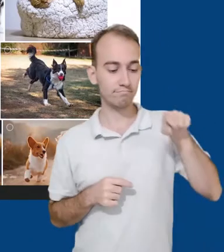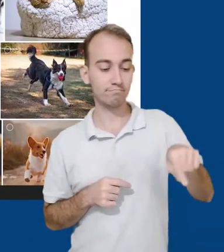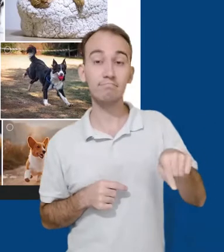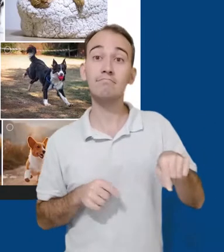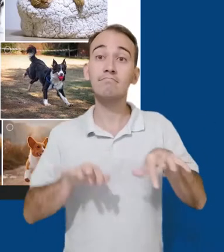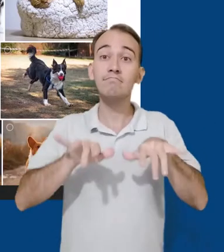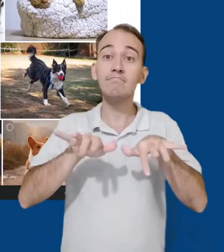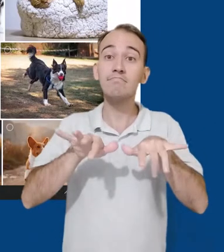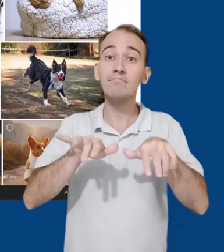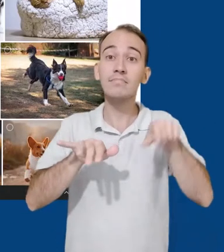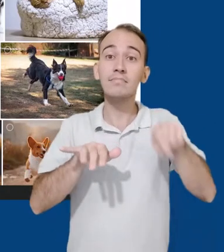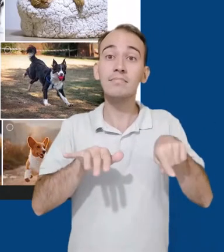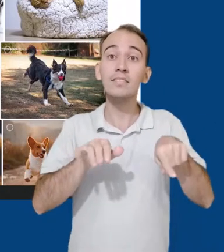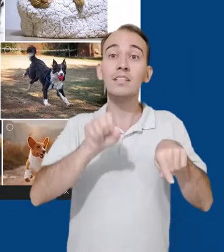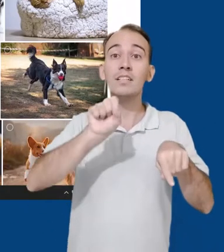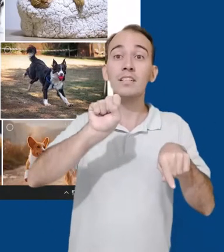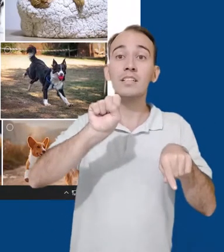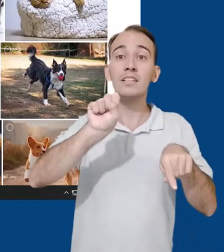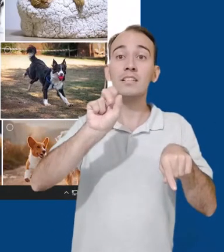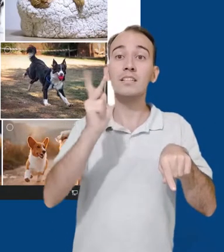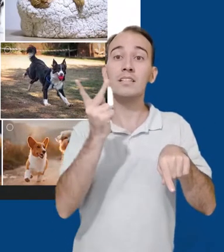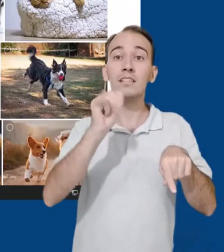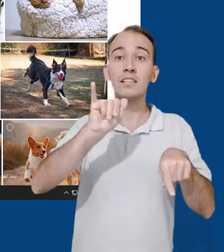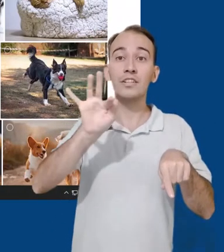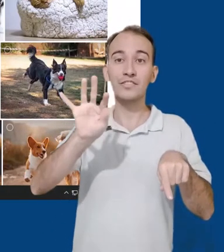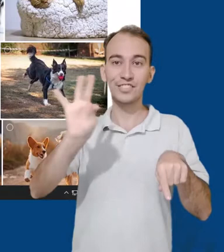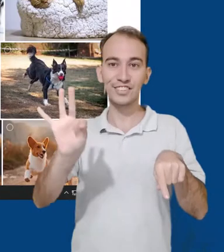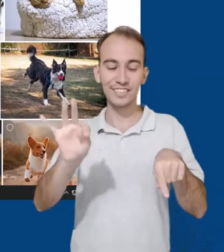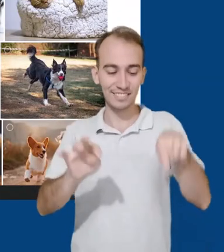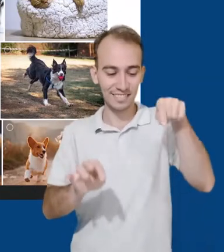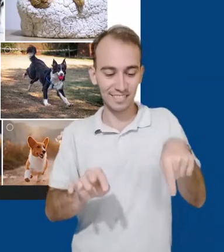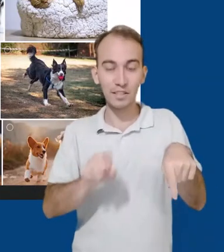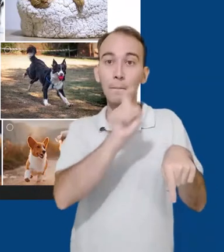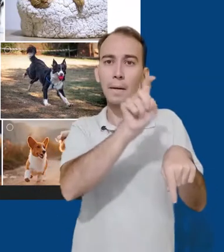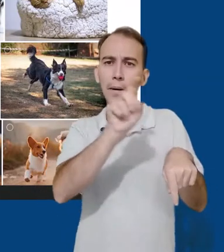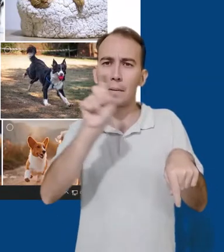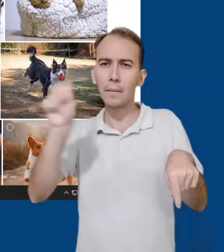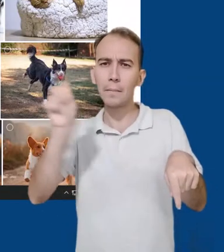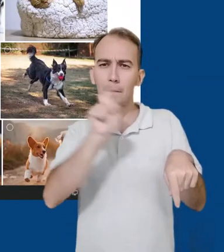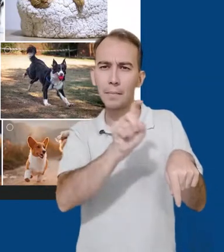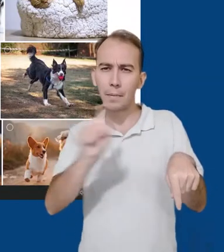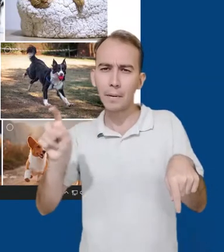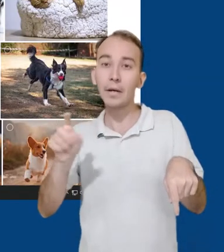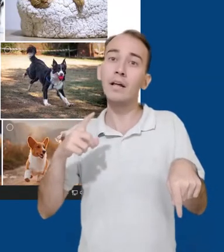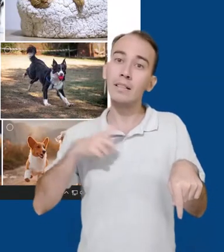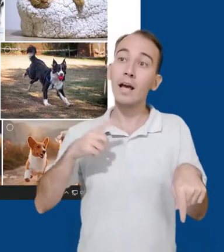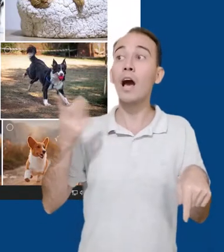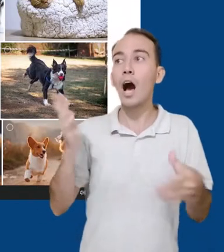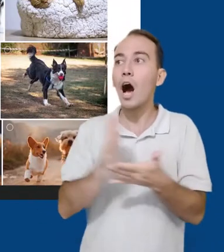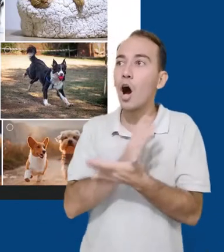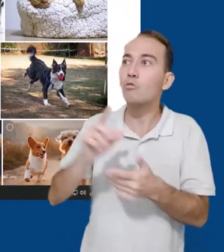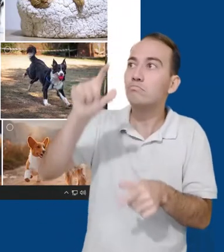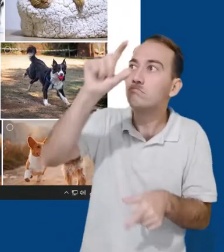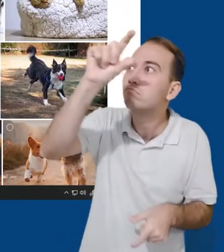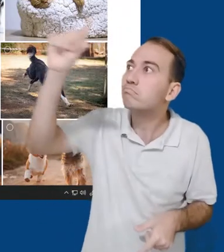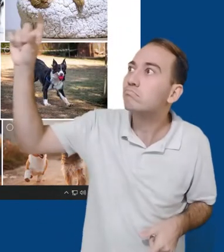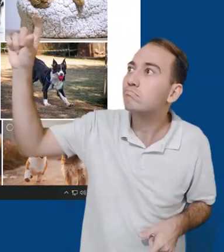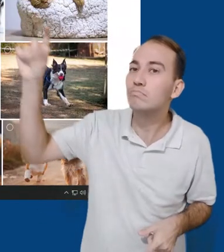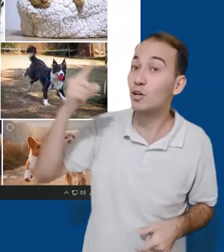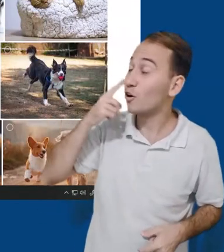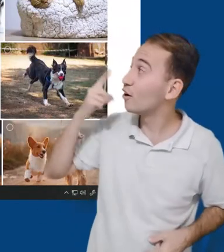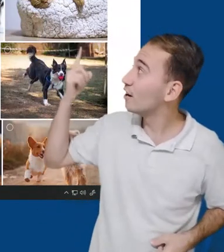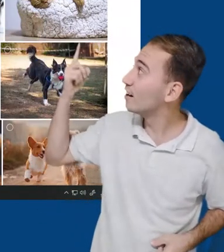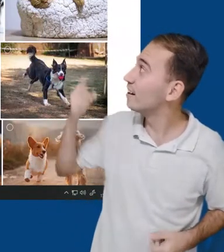selecionamos várias fotos em sequência. Com várias imagens selecionadas, algumas opções aparecem no menu superior.